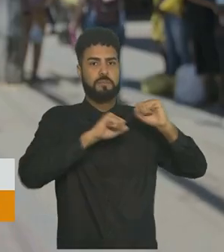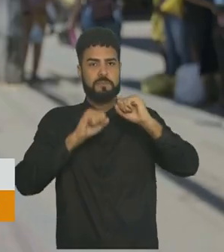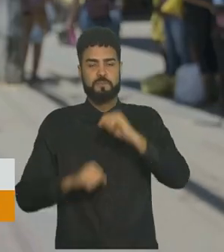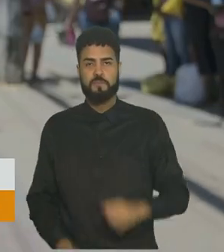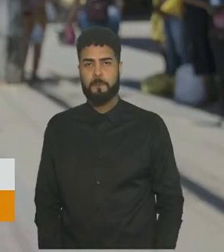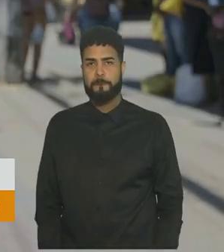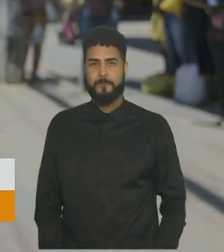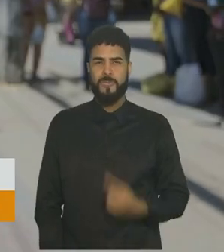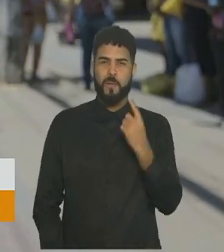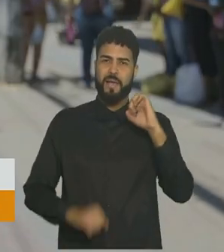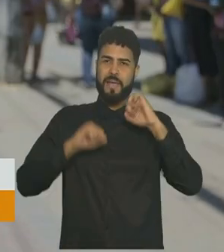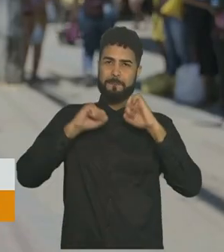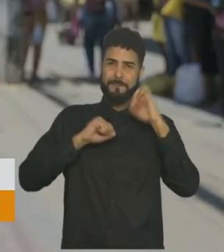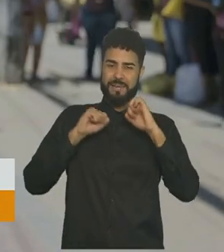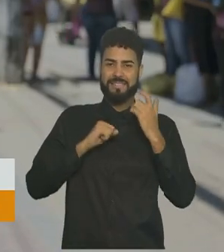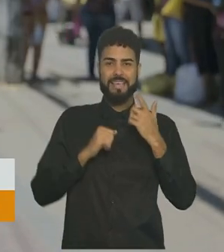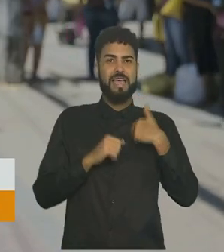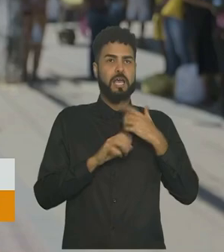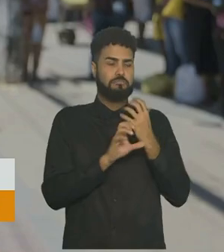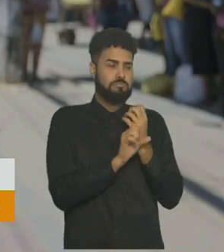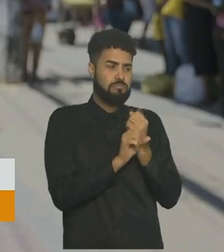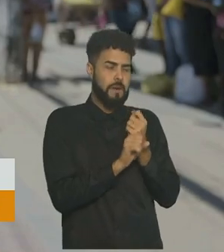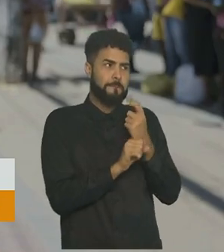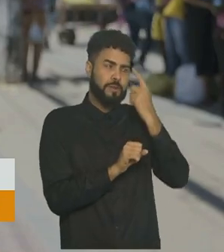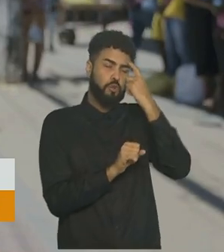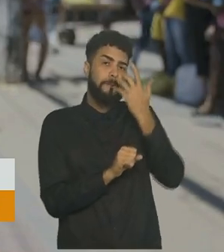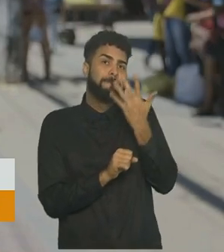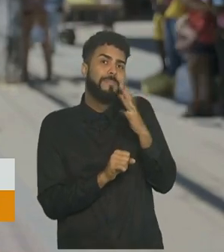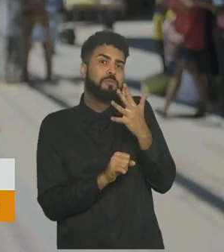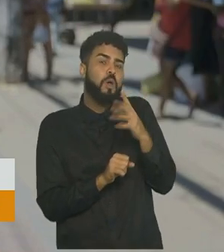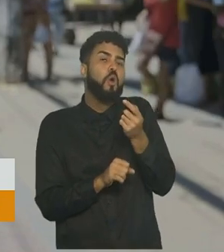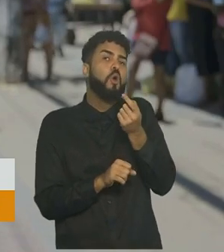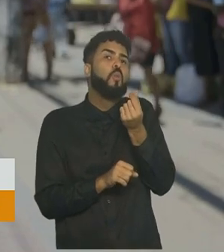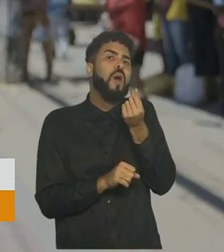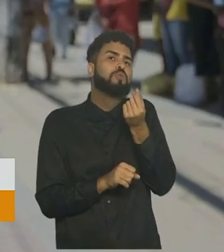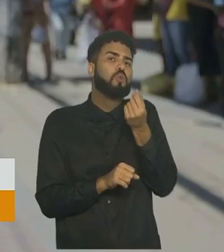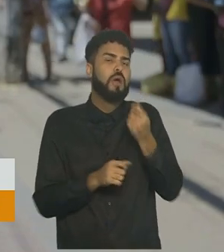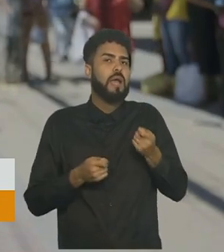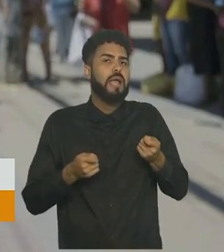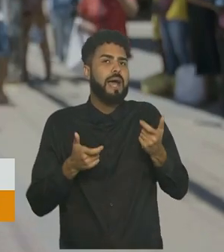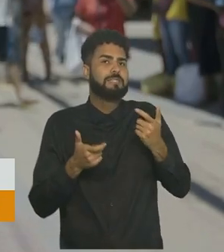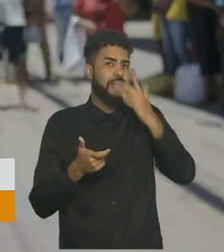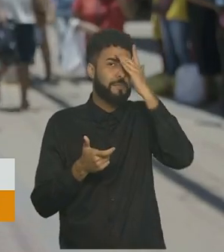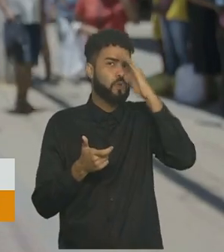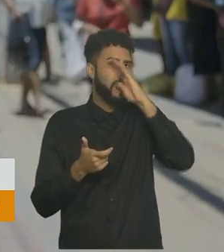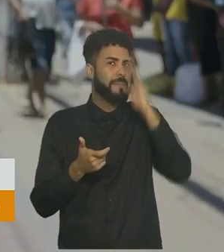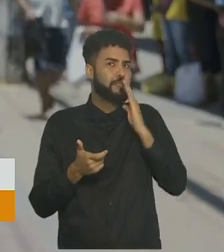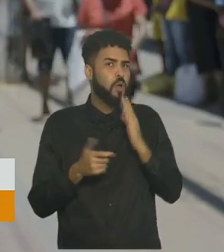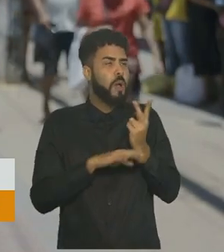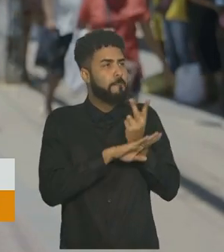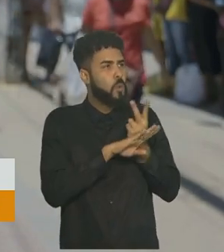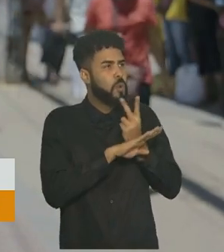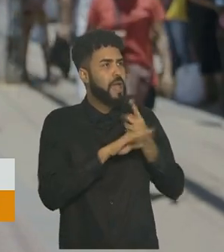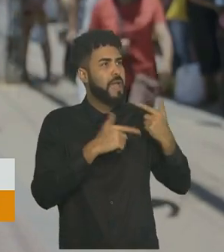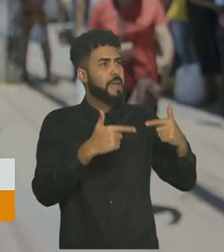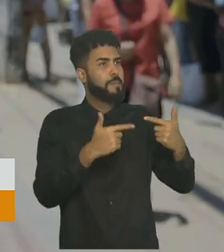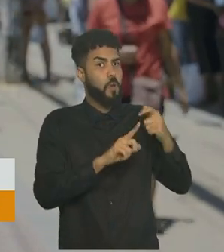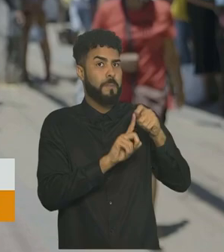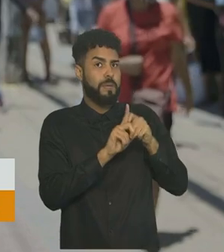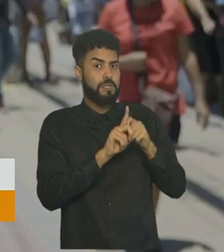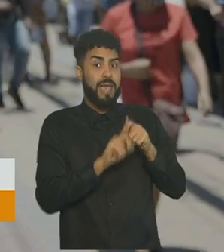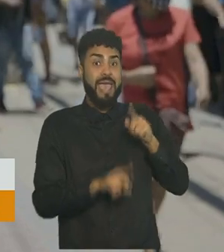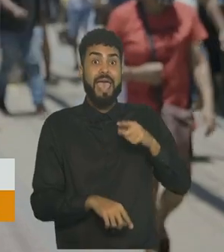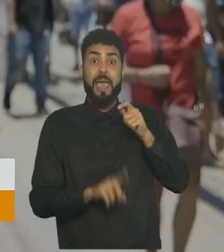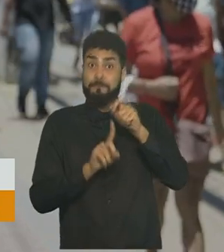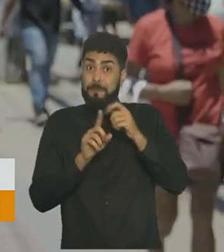Uma empresa de recrutamento calculou quanto, média, o brasileiro gasta para procurar emprego por mês. R